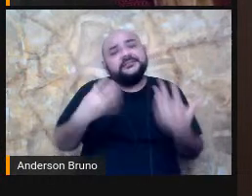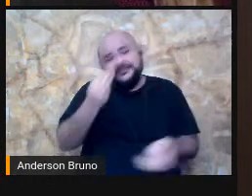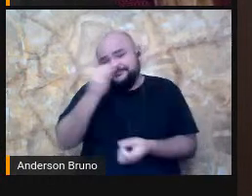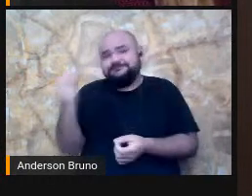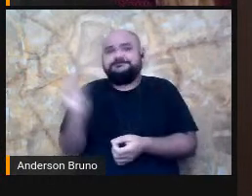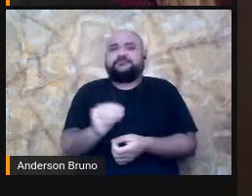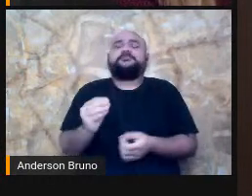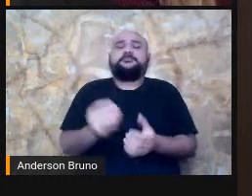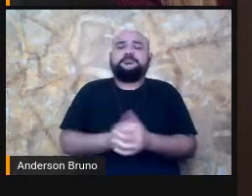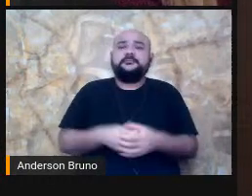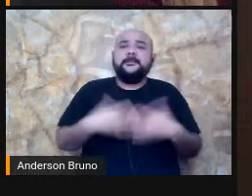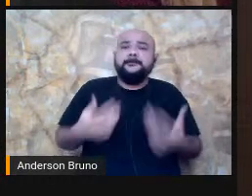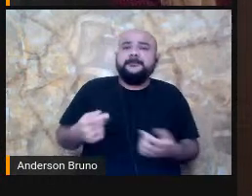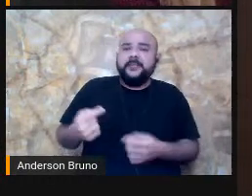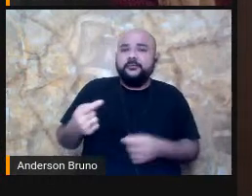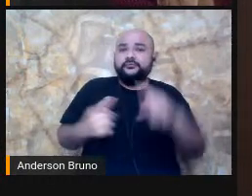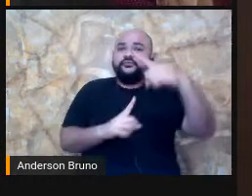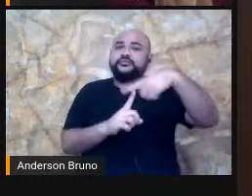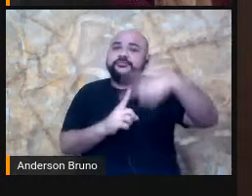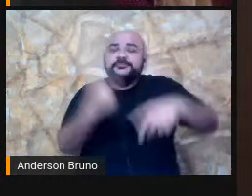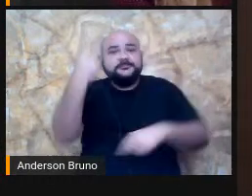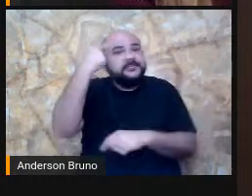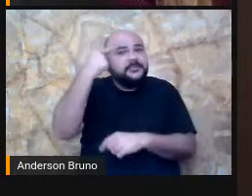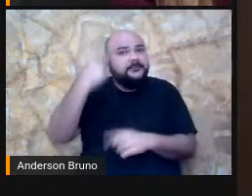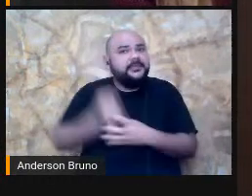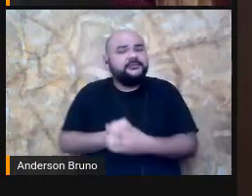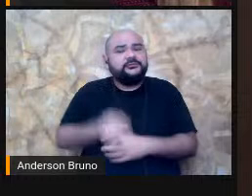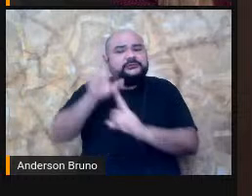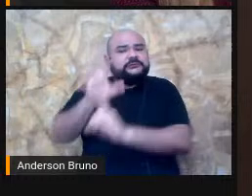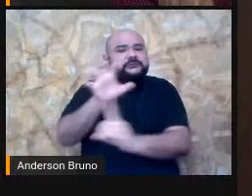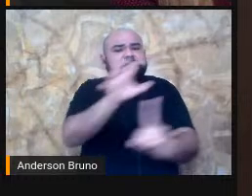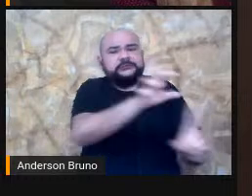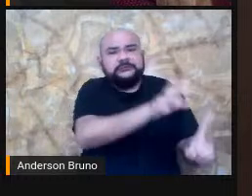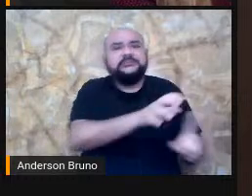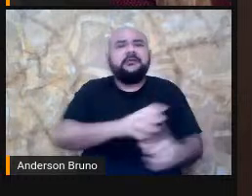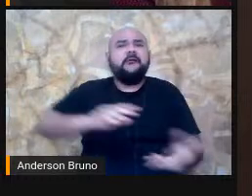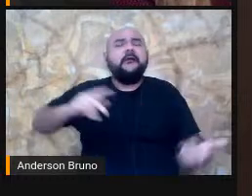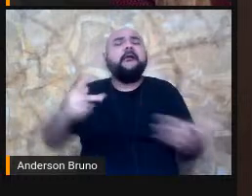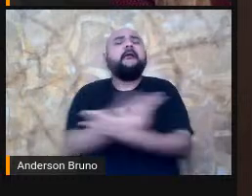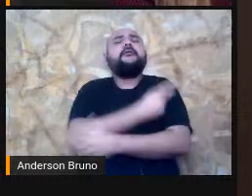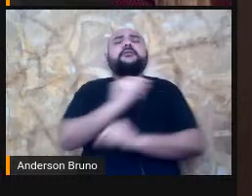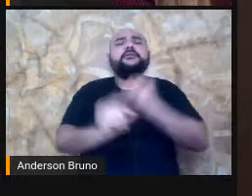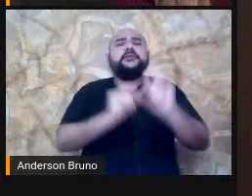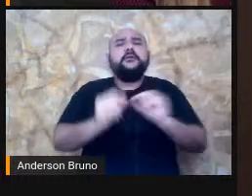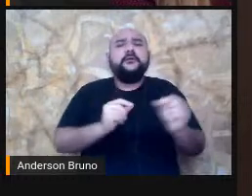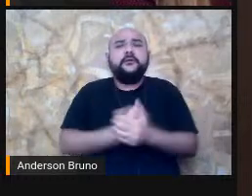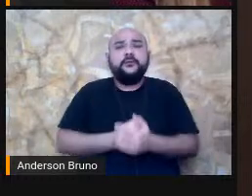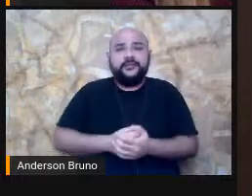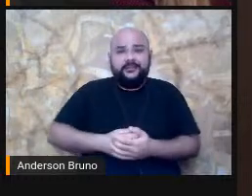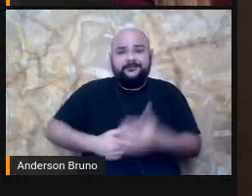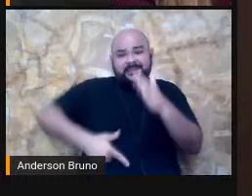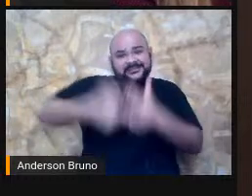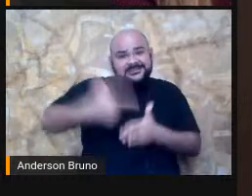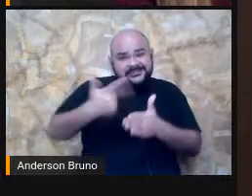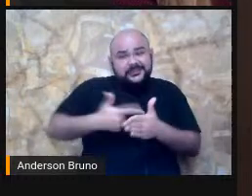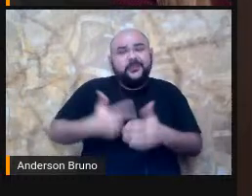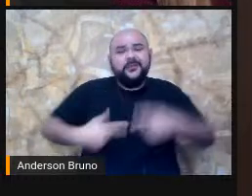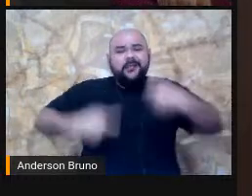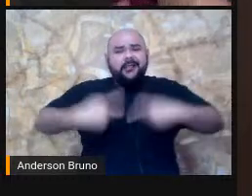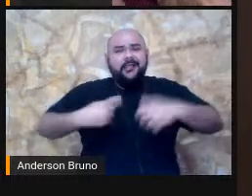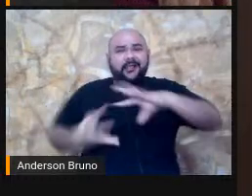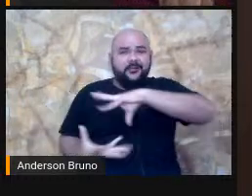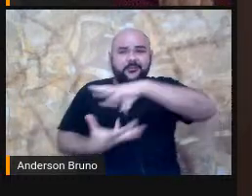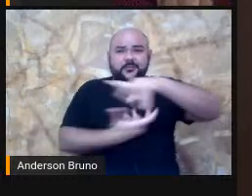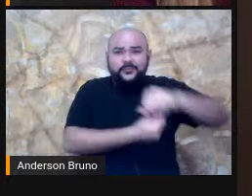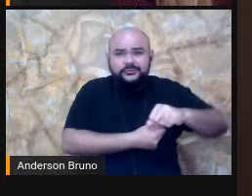gerações, né? E é tanto que a gente teve o extermínio em massa de pessoas com deficiência na Segunda Guerra Mundial, né? Quantas